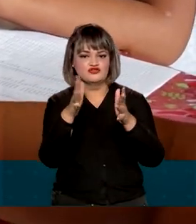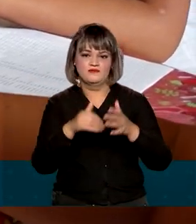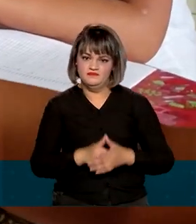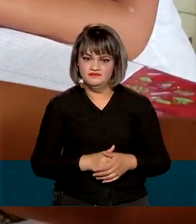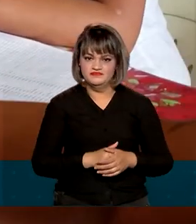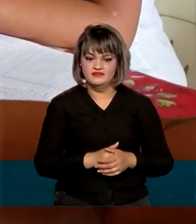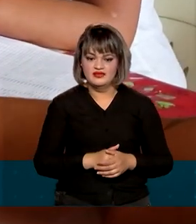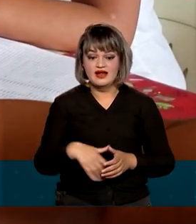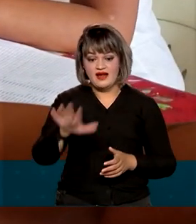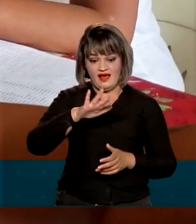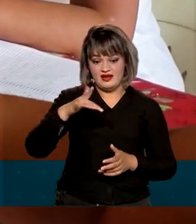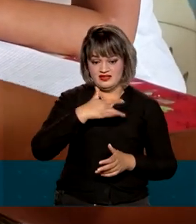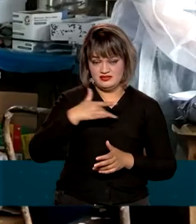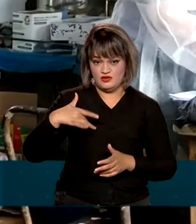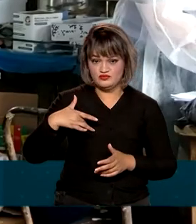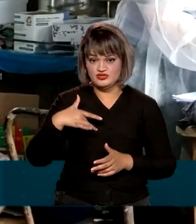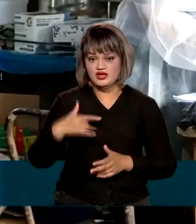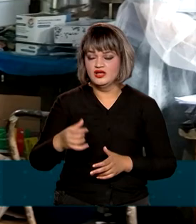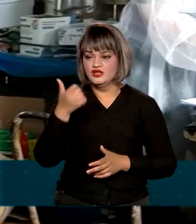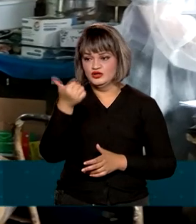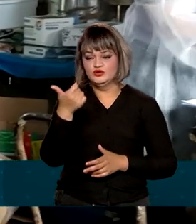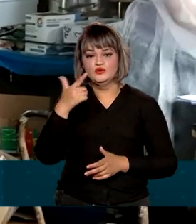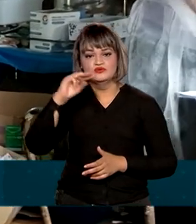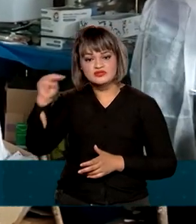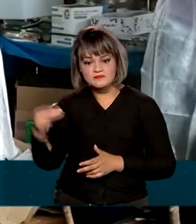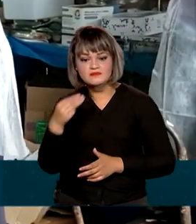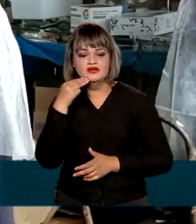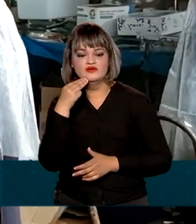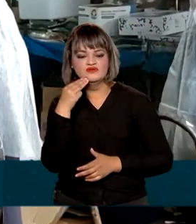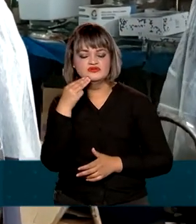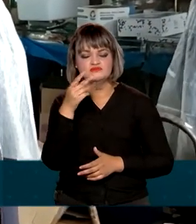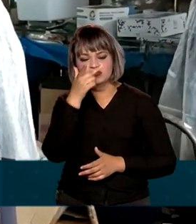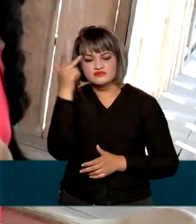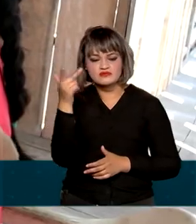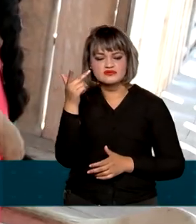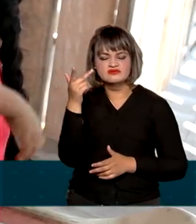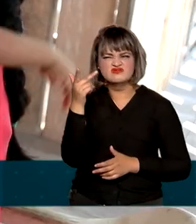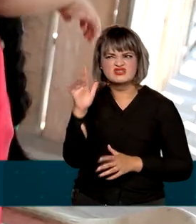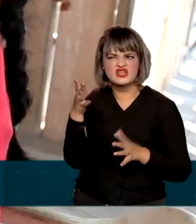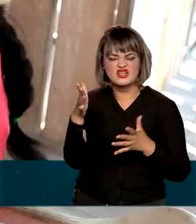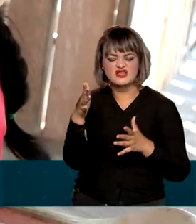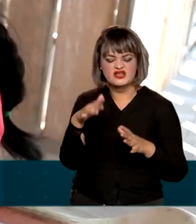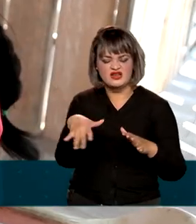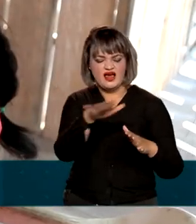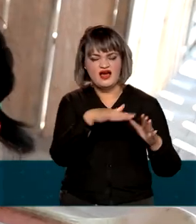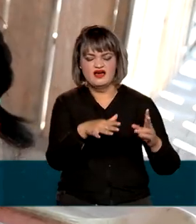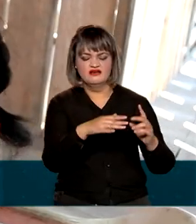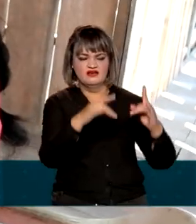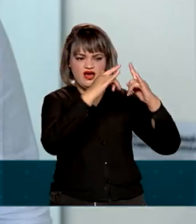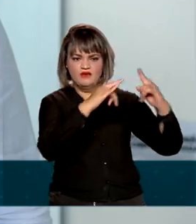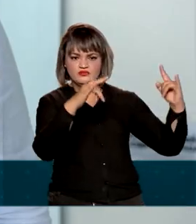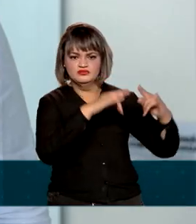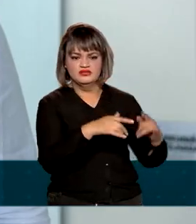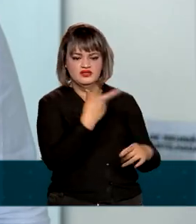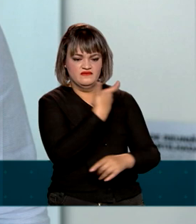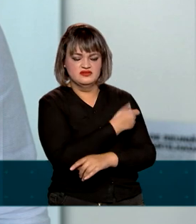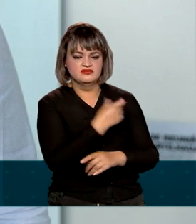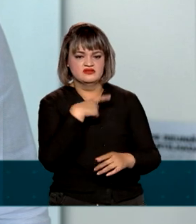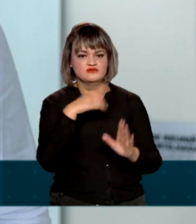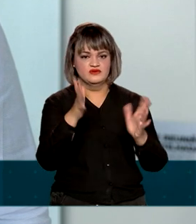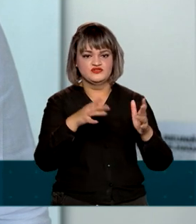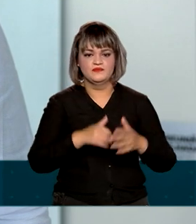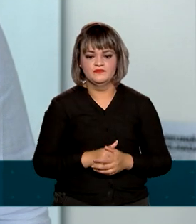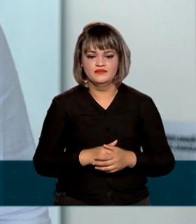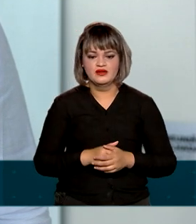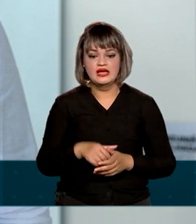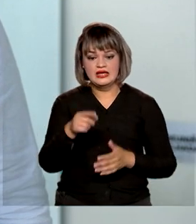Na área da saúde, foram mais de 12 milhões de atendimentos nas cerca de 6 mil aldeias existentes no país. Um ano promissor,